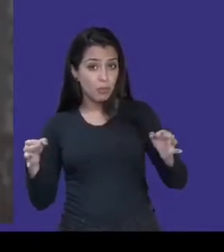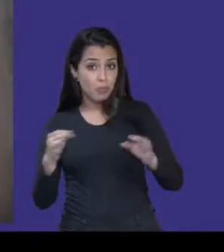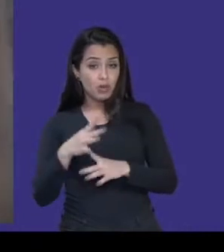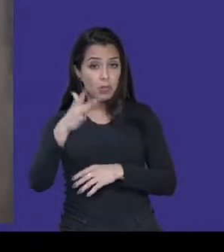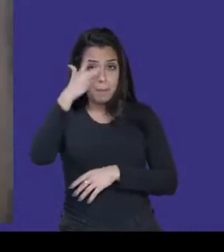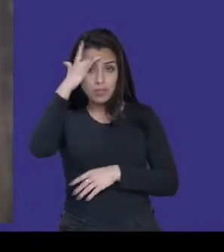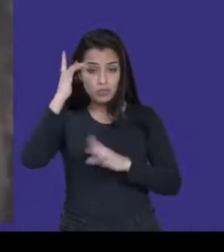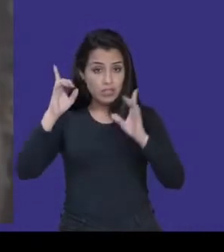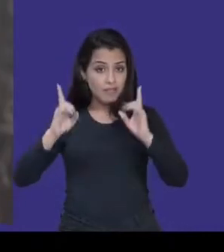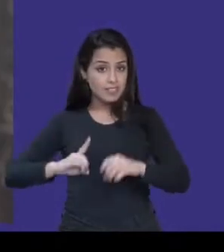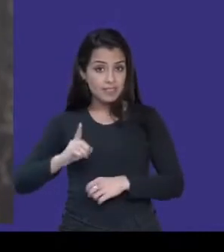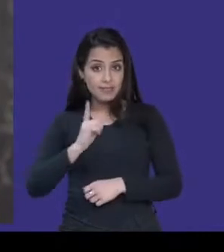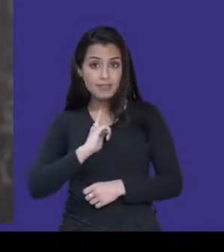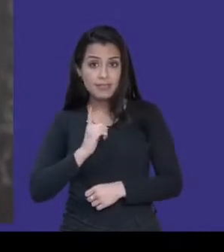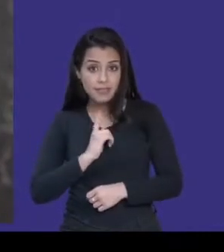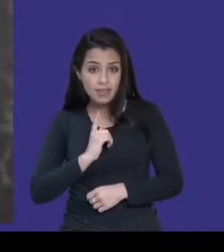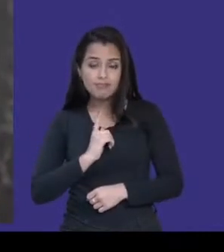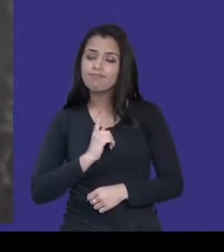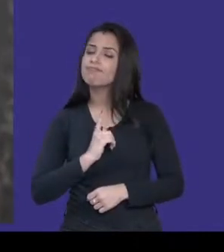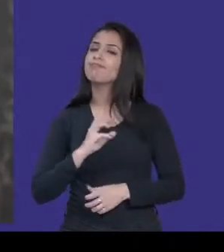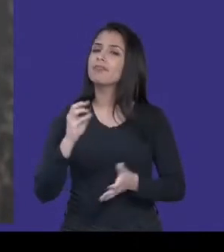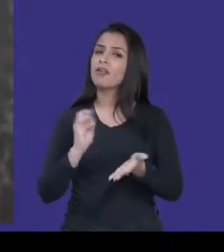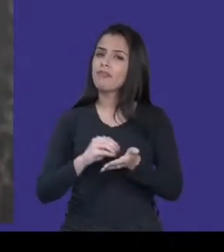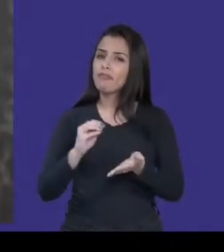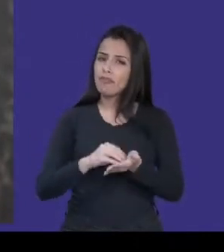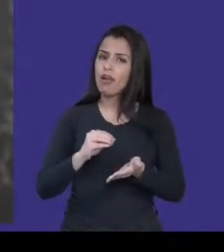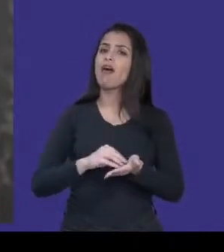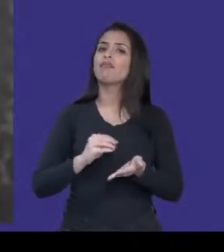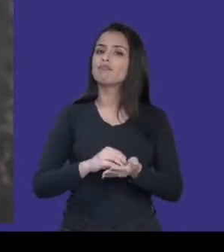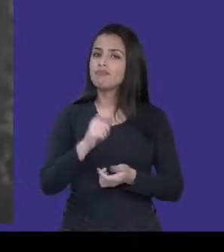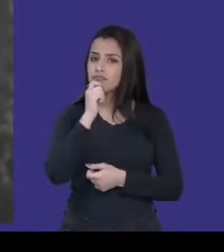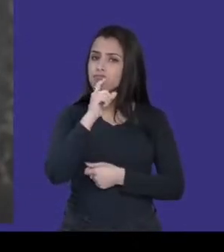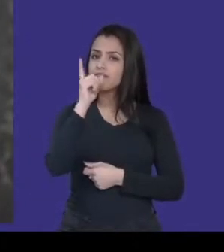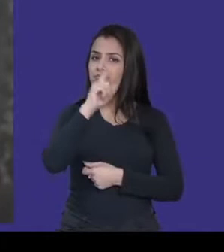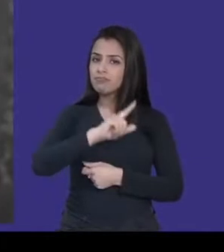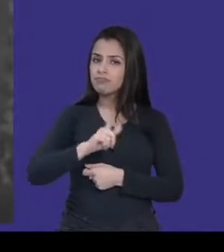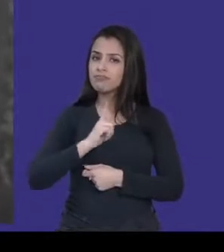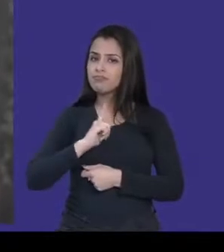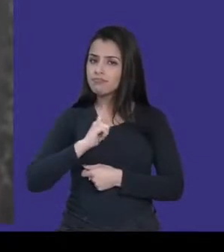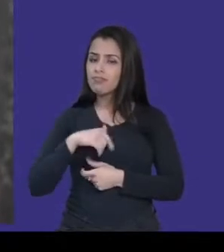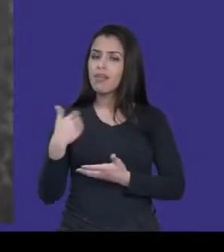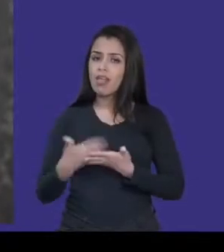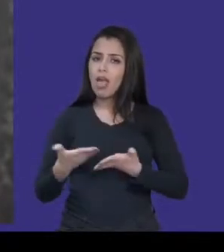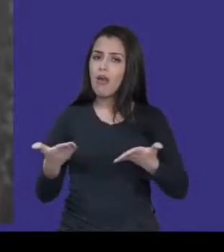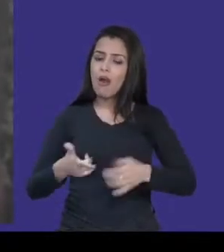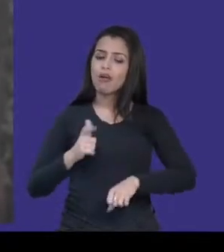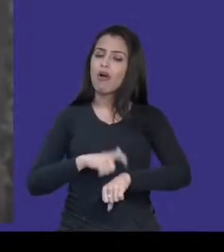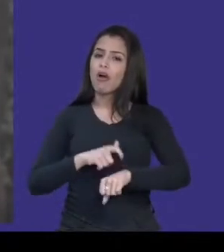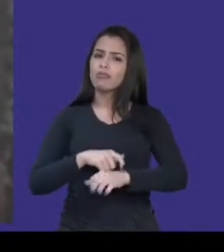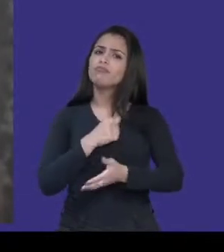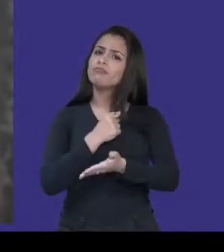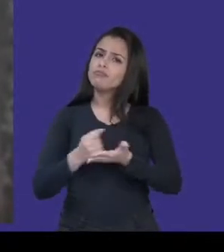né? Esse evento está deixando isso mais claro do que nunca. E, aliás, já passou da hora, né? De a gente ter uma internet